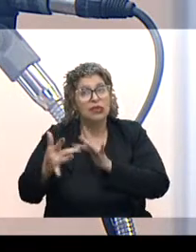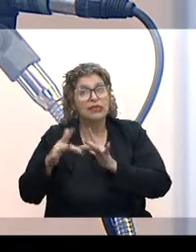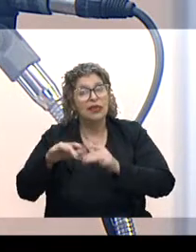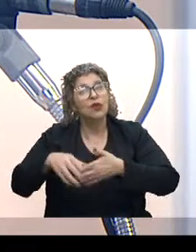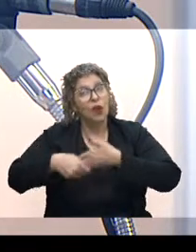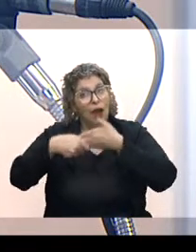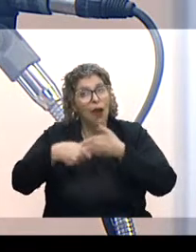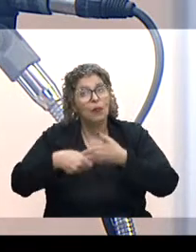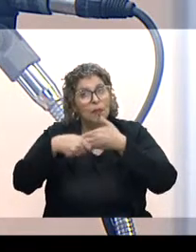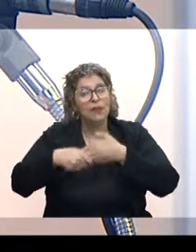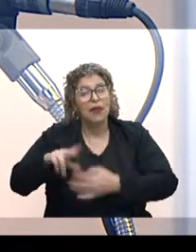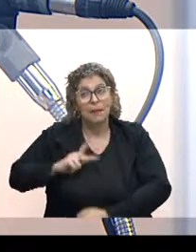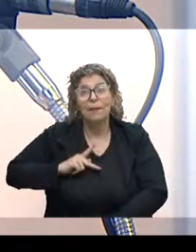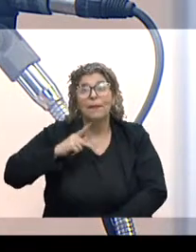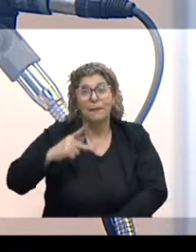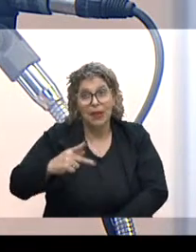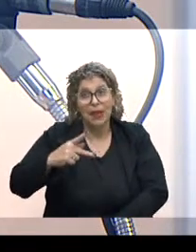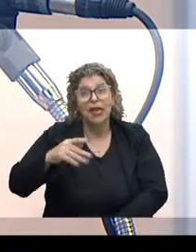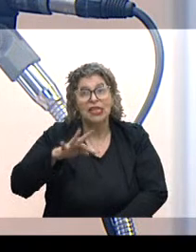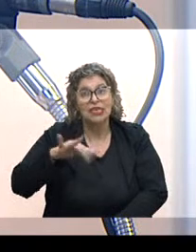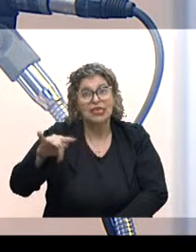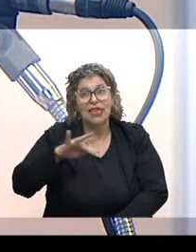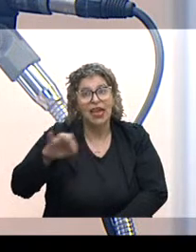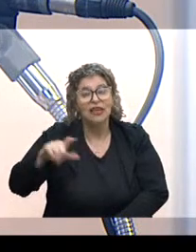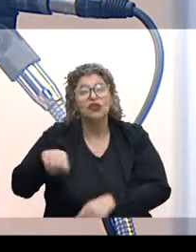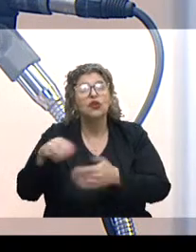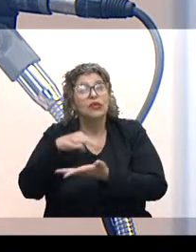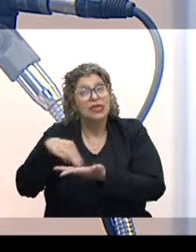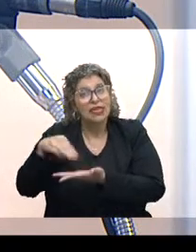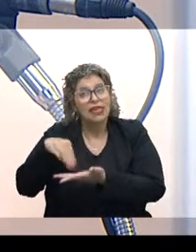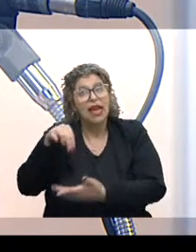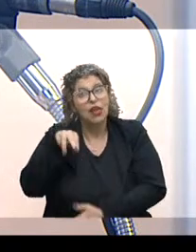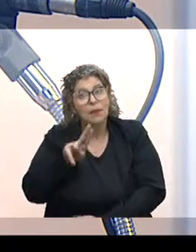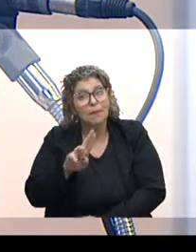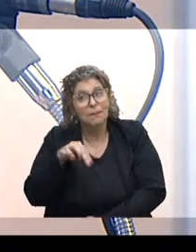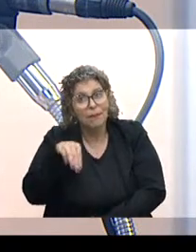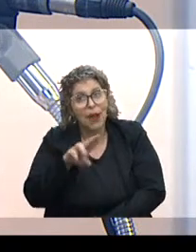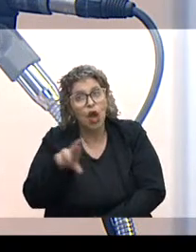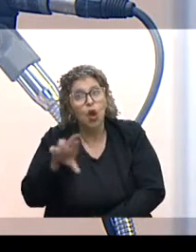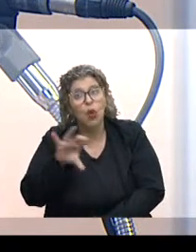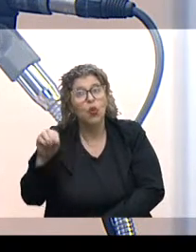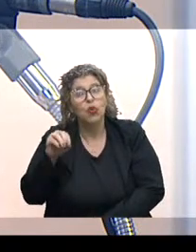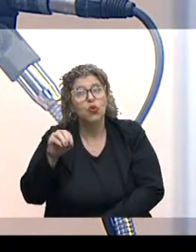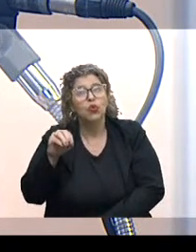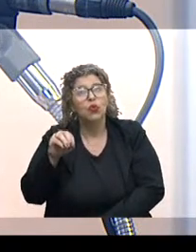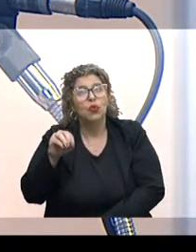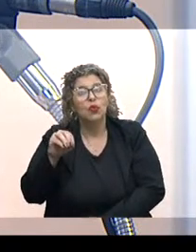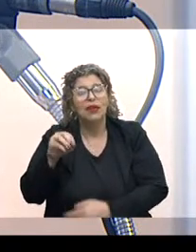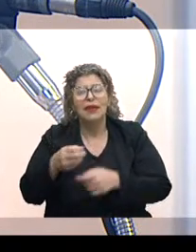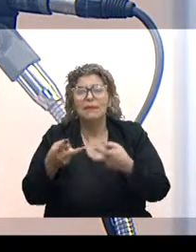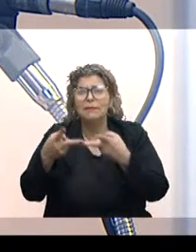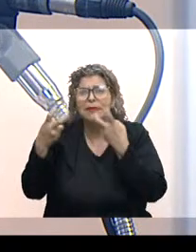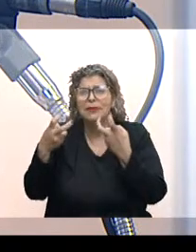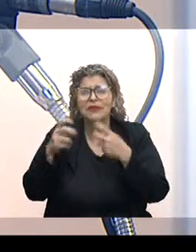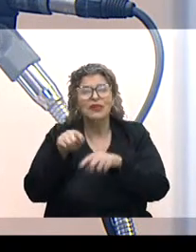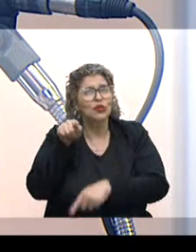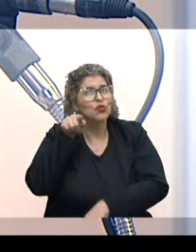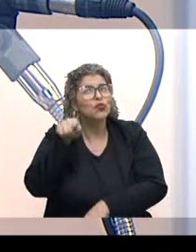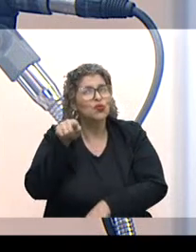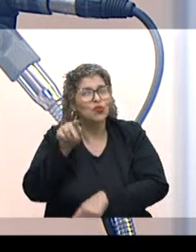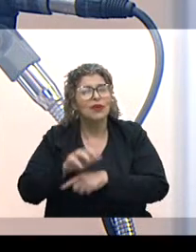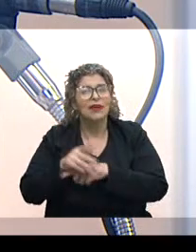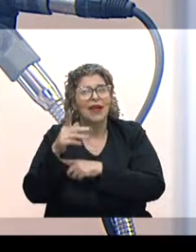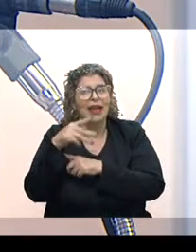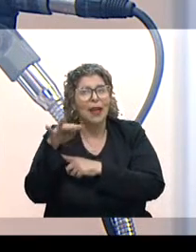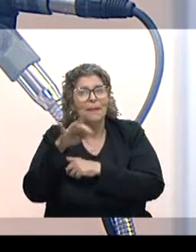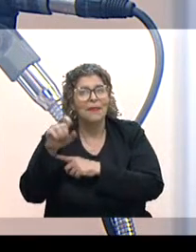cumprimentar tanto ao presidente Gabriel como ao secretário Mauro, eu, hackeando uma expressão sua, presidente, que